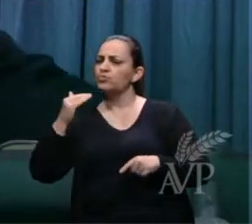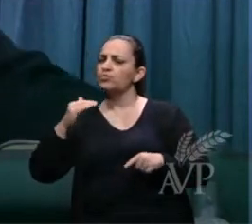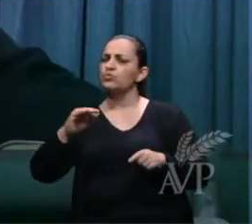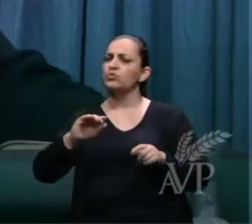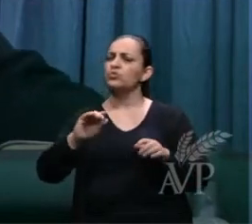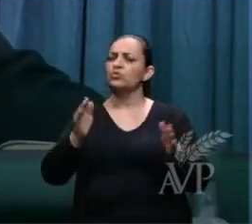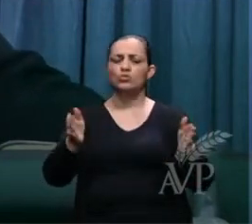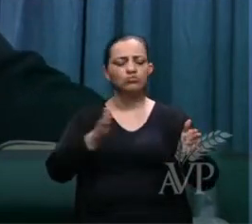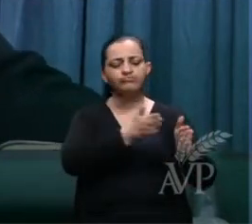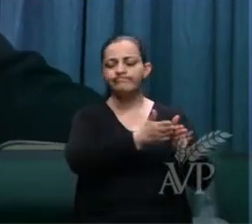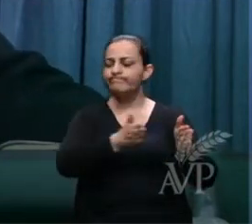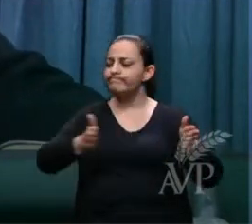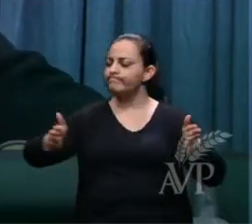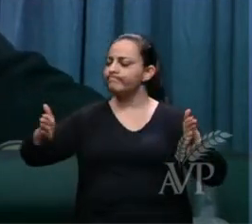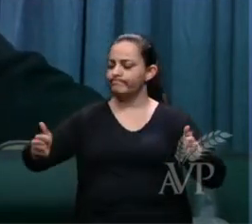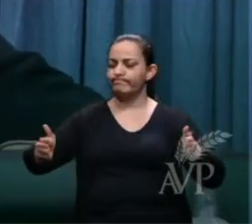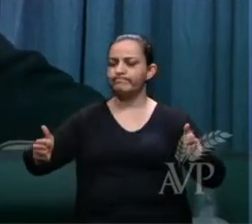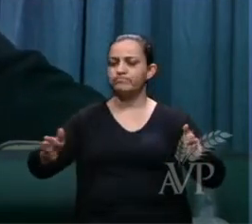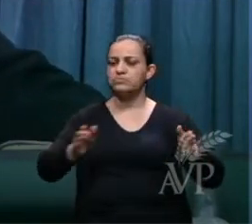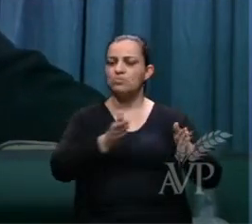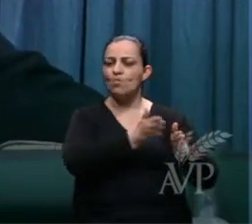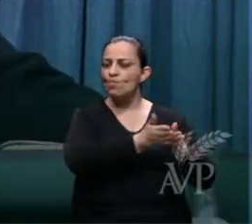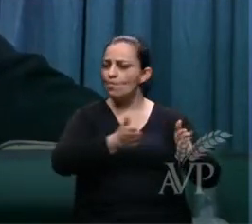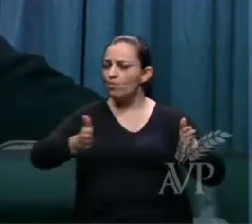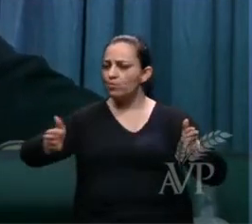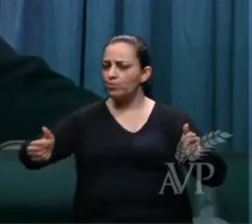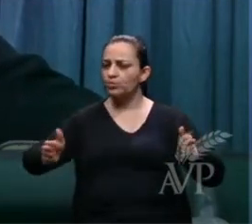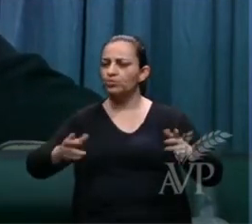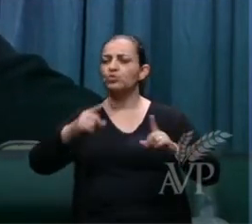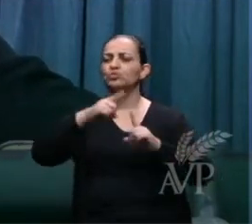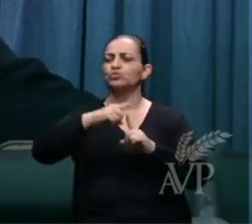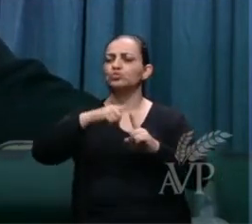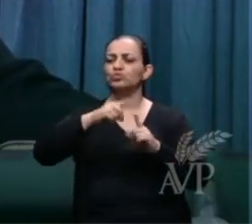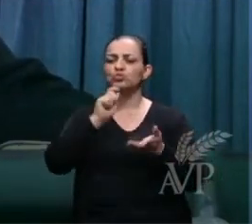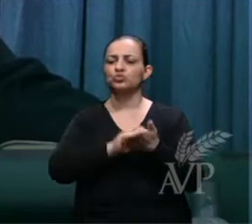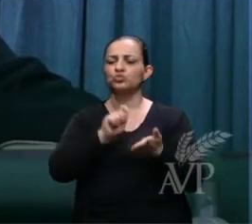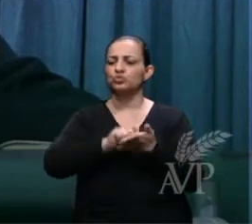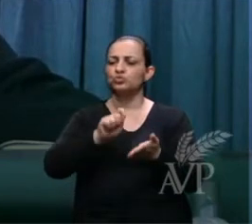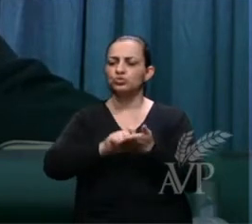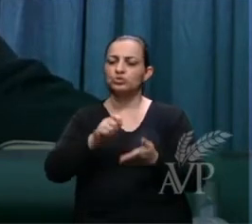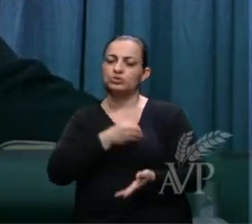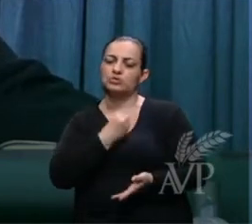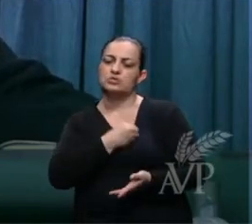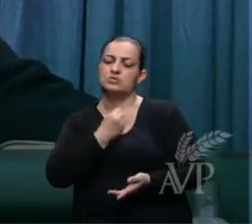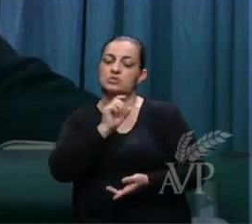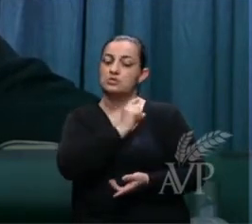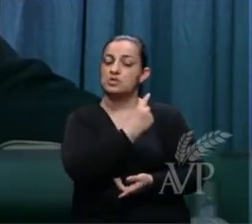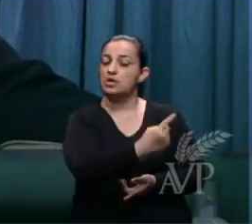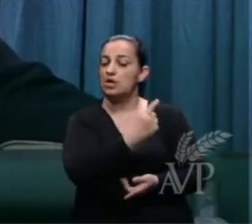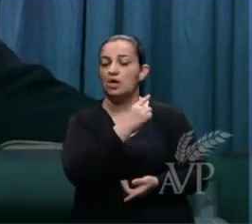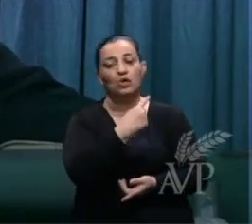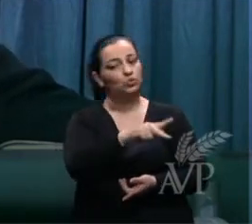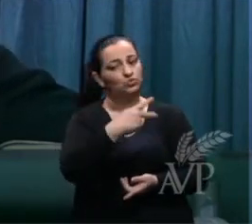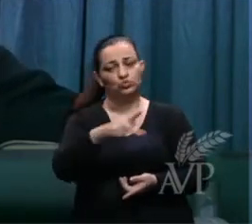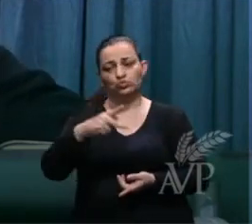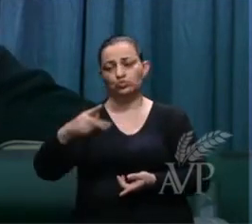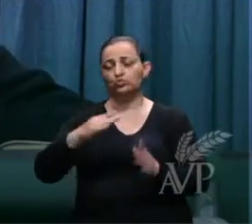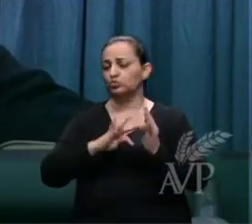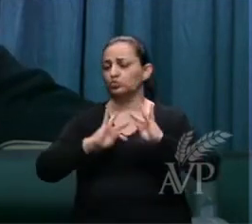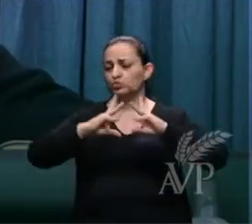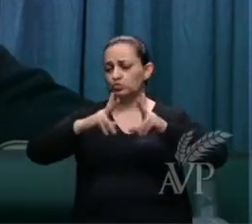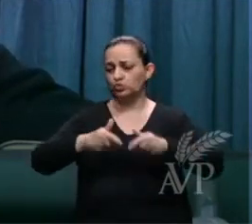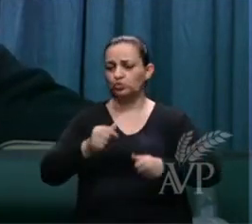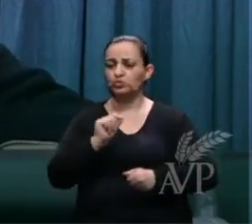escrever. O tipo de vida, o tipo de ações, tudo que você faz